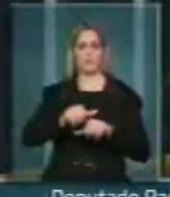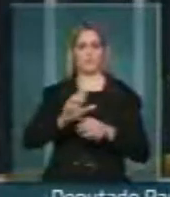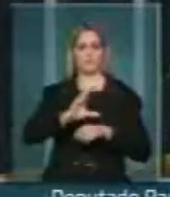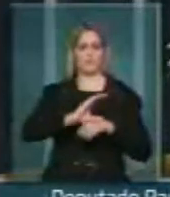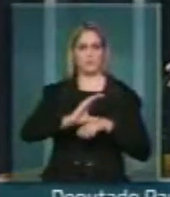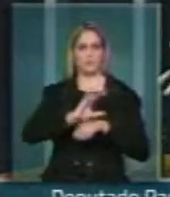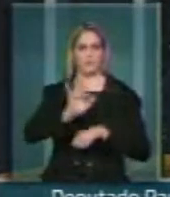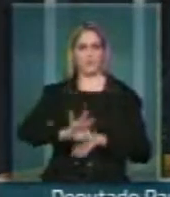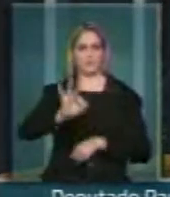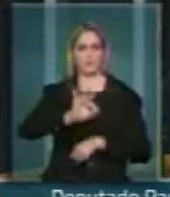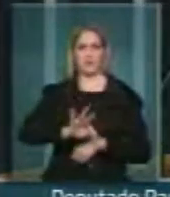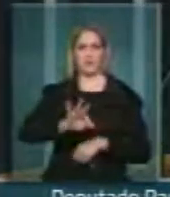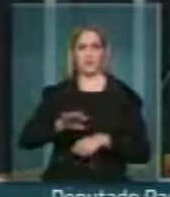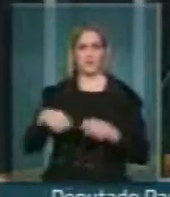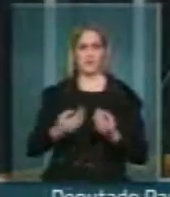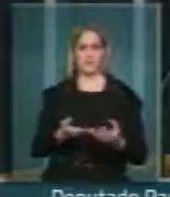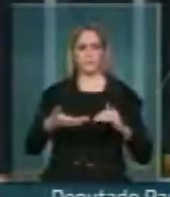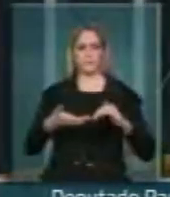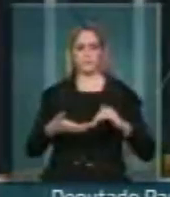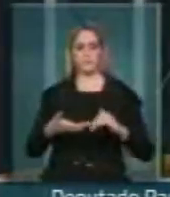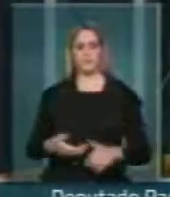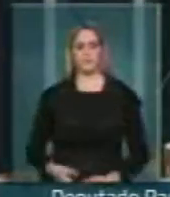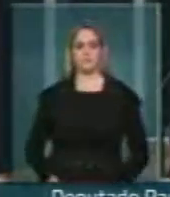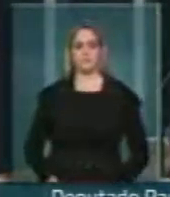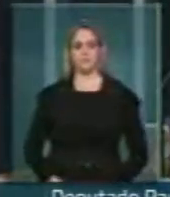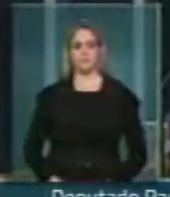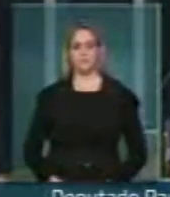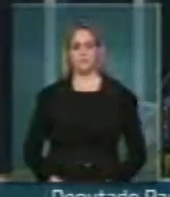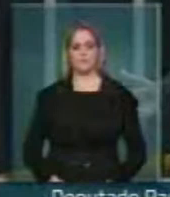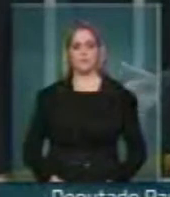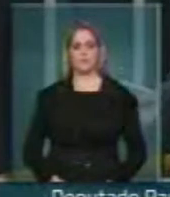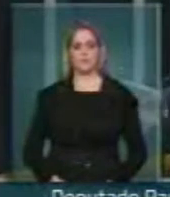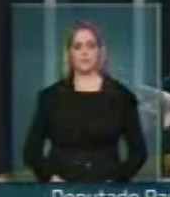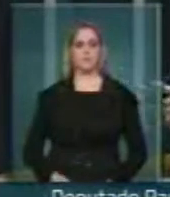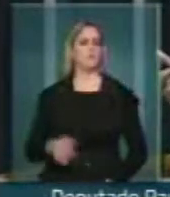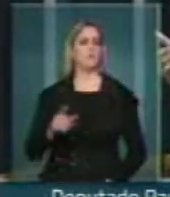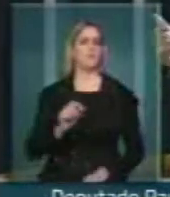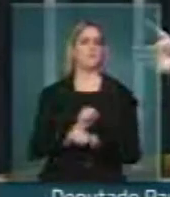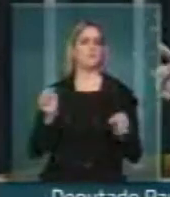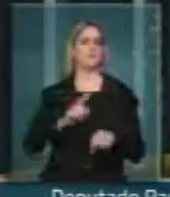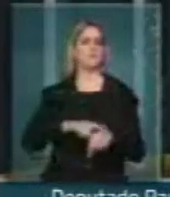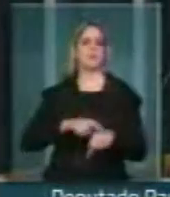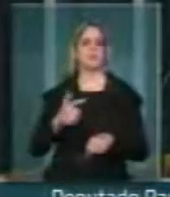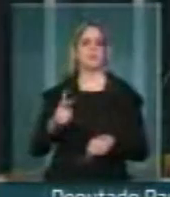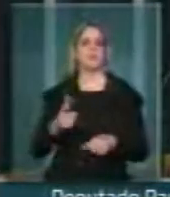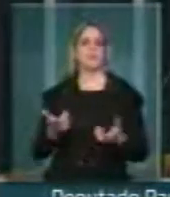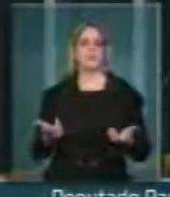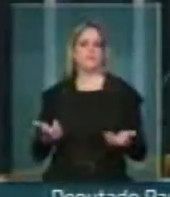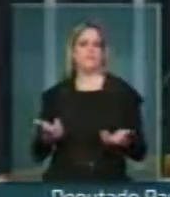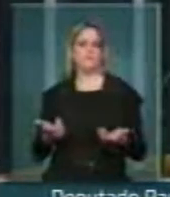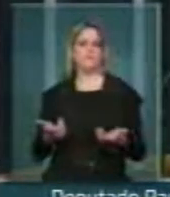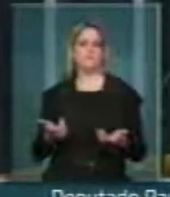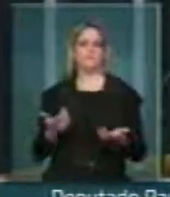Constituição Federal. A esta Casa não teve capacidade de orientar, não teve tempo